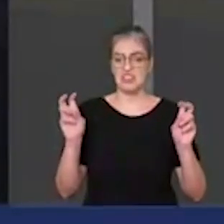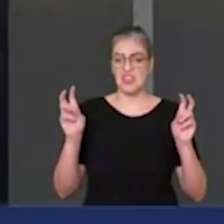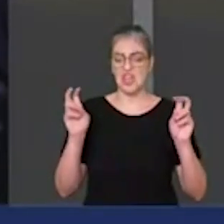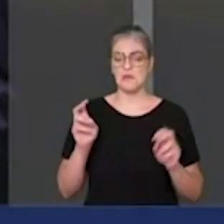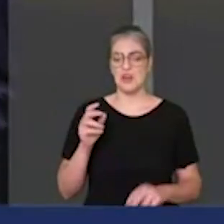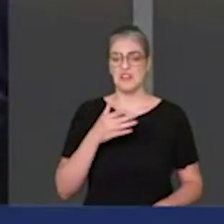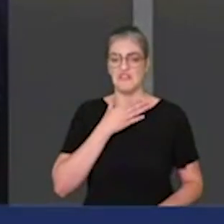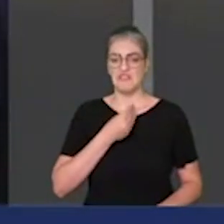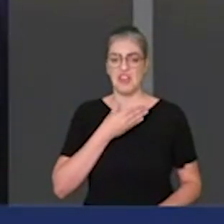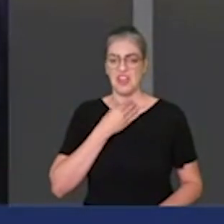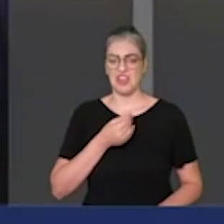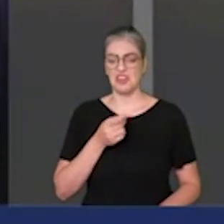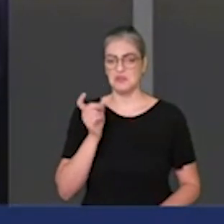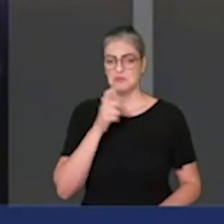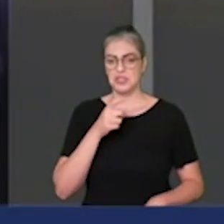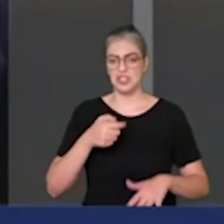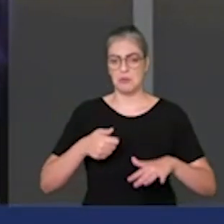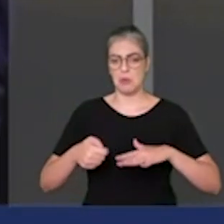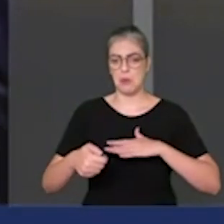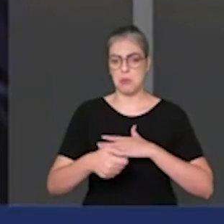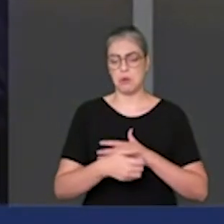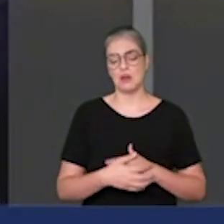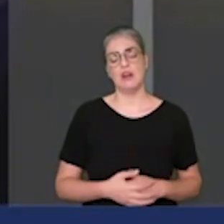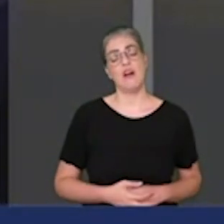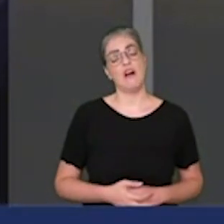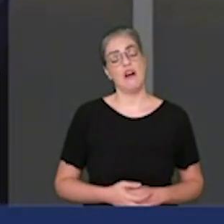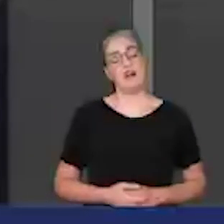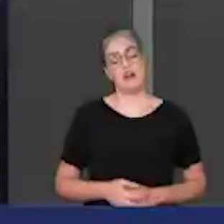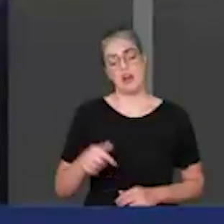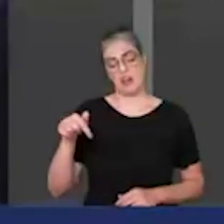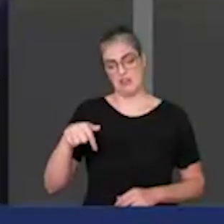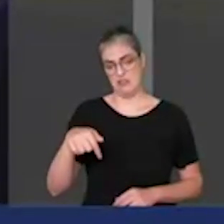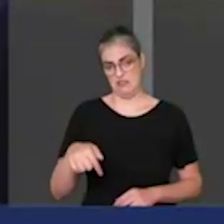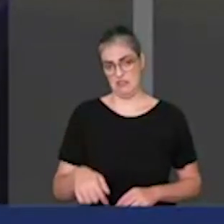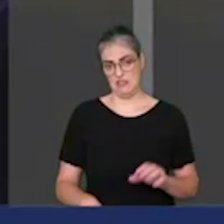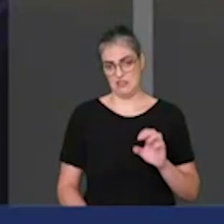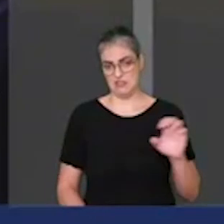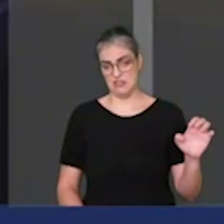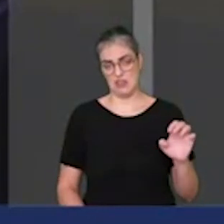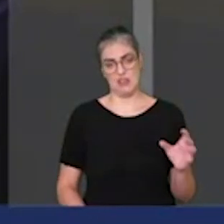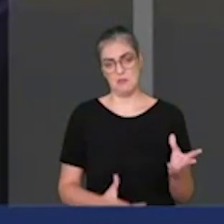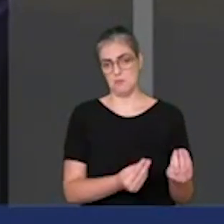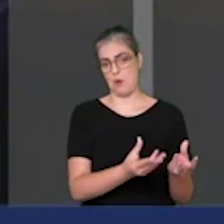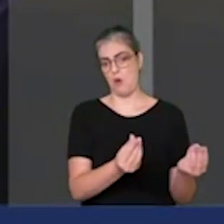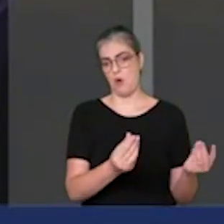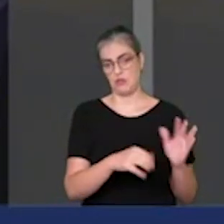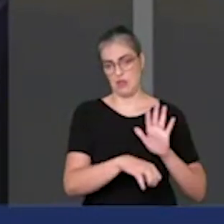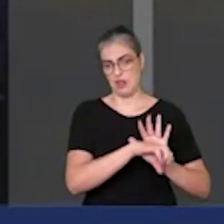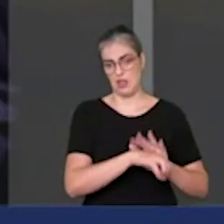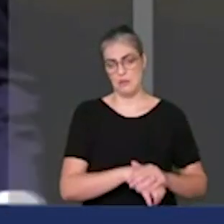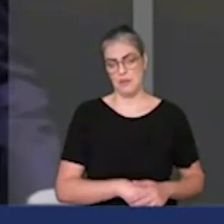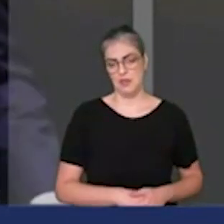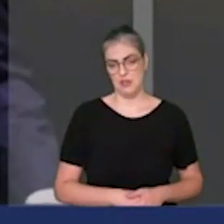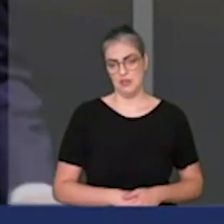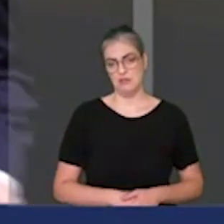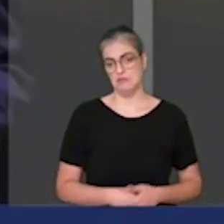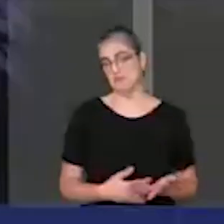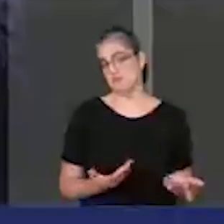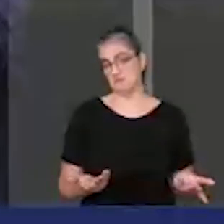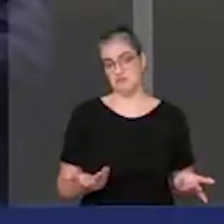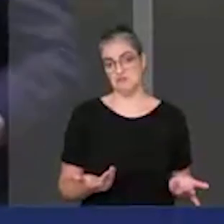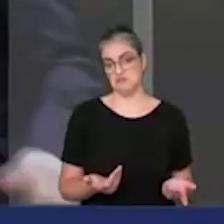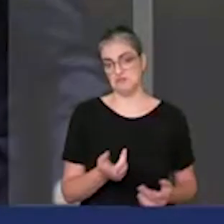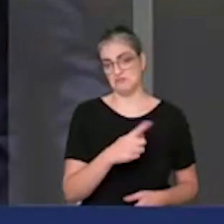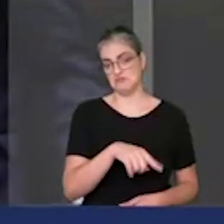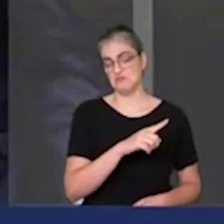Aqui está cheio de criminoso no dia em que foi tornado de fato crime no Brasil espalhar fake news.